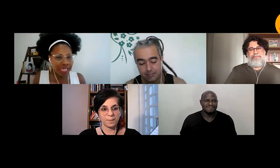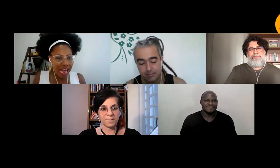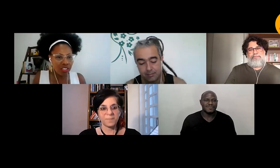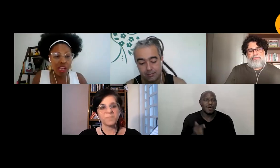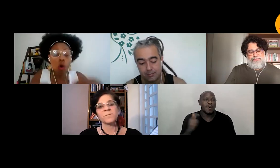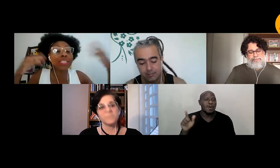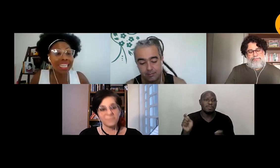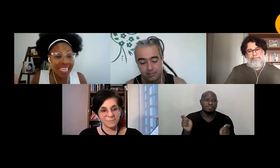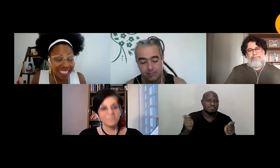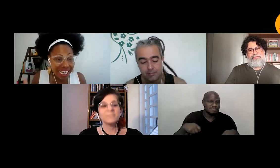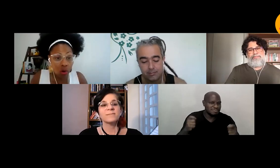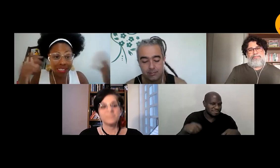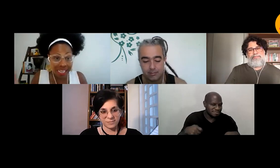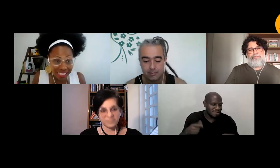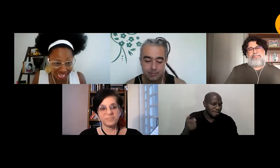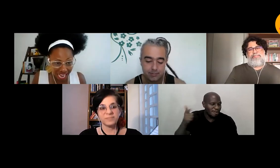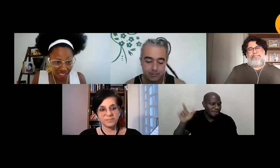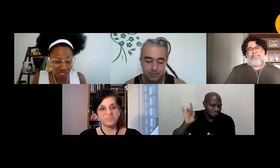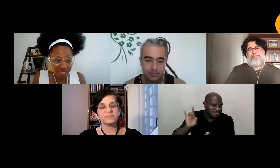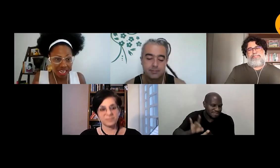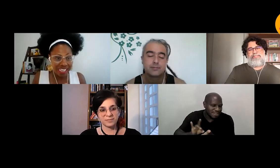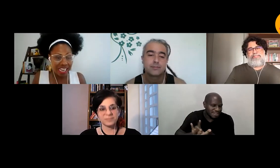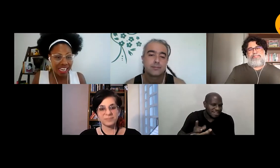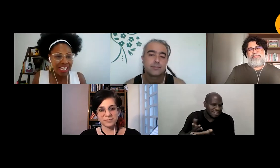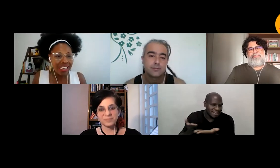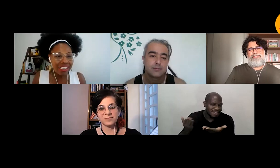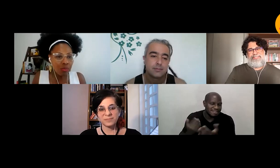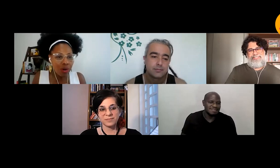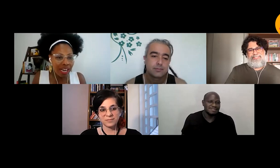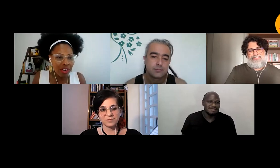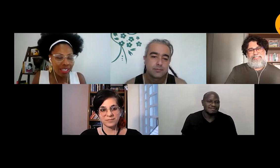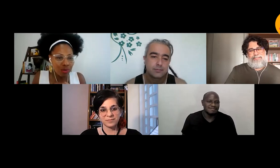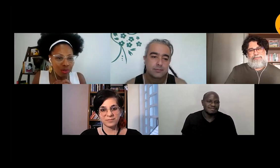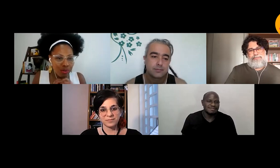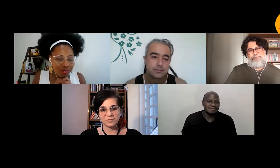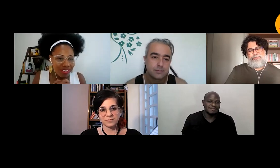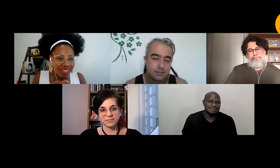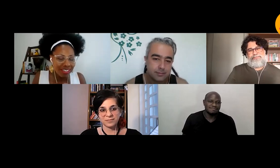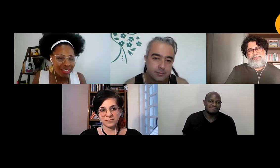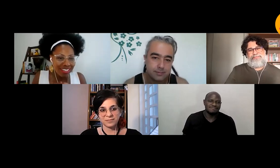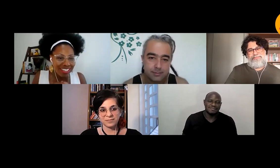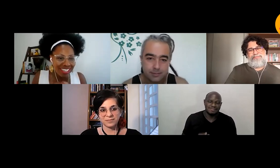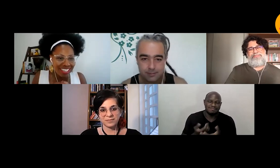outras possibilidades, outras realidades, né? Então, meu caro Ariusso,